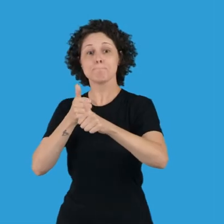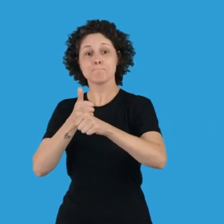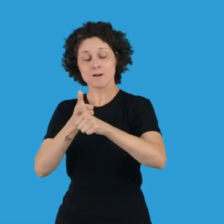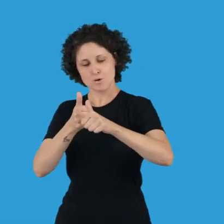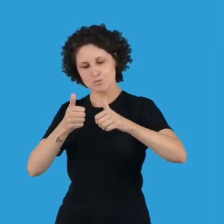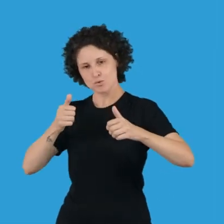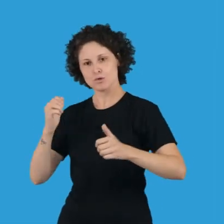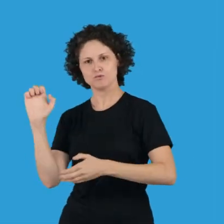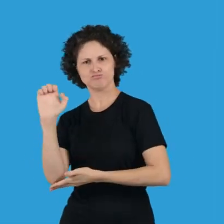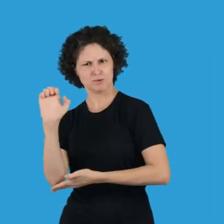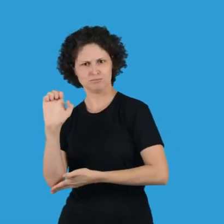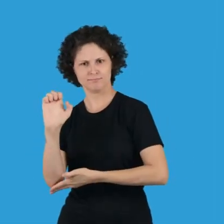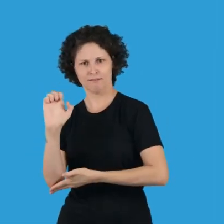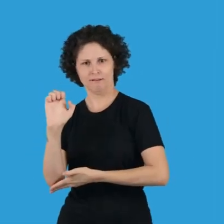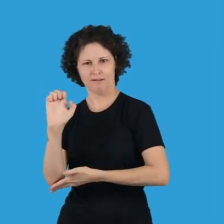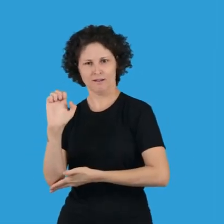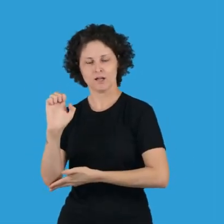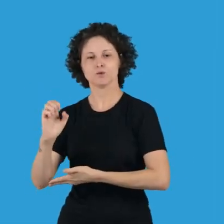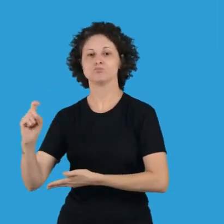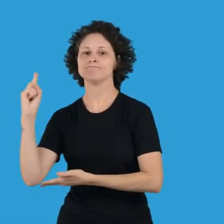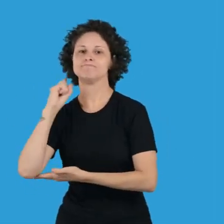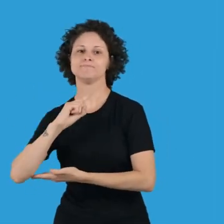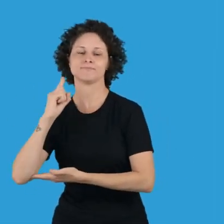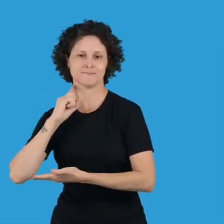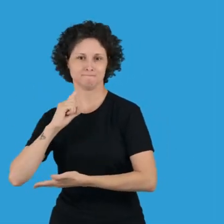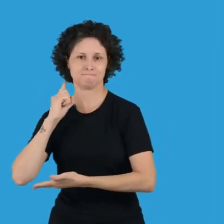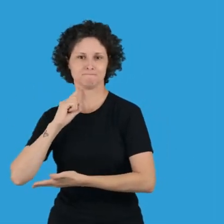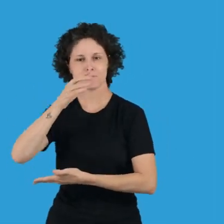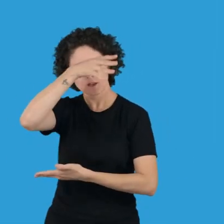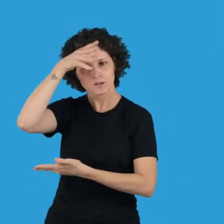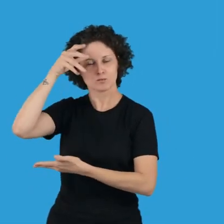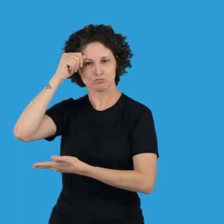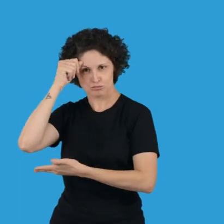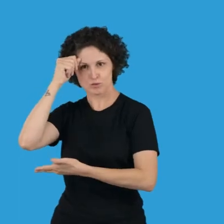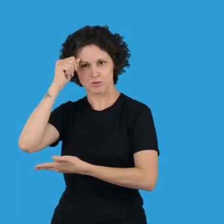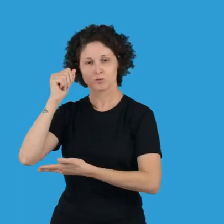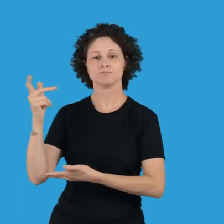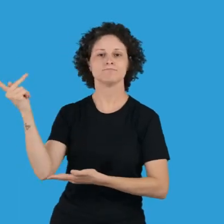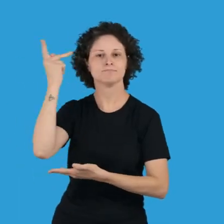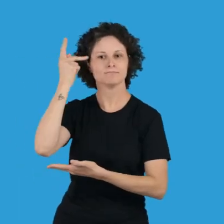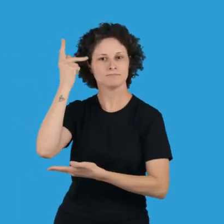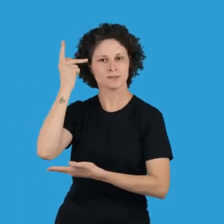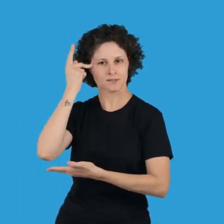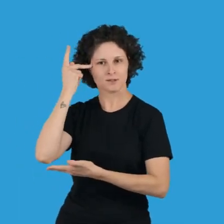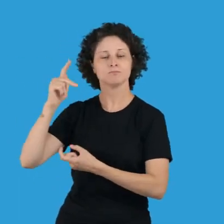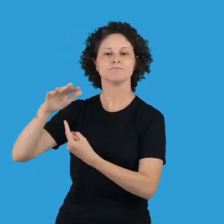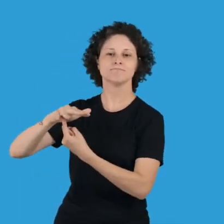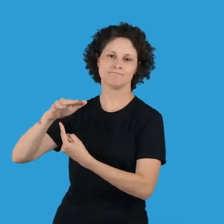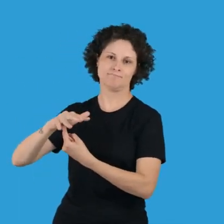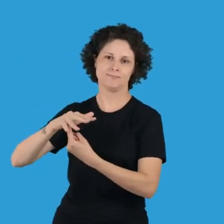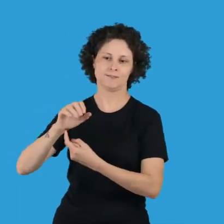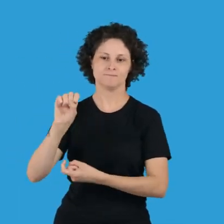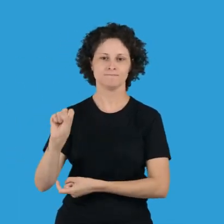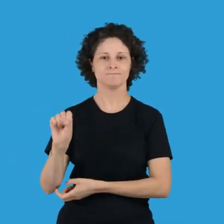chocam com o paredão e fazem uma curva, indo para os estados de Minas Gerais, Mato Grosso, São Paulo, Paraná e